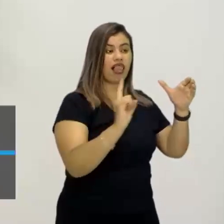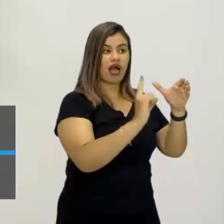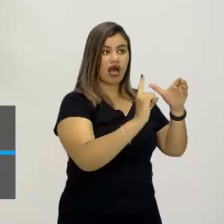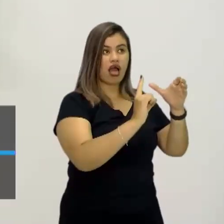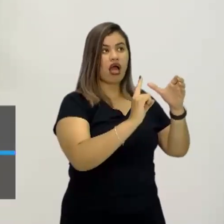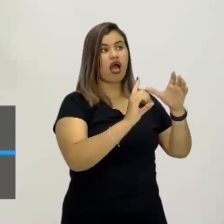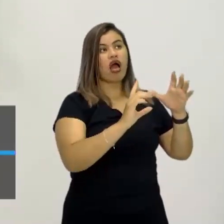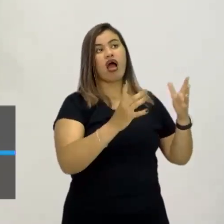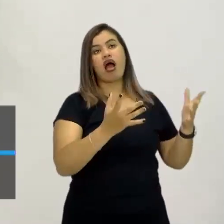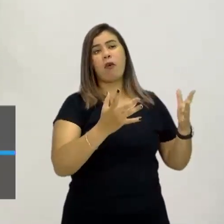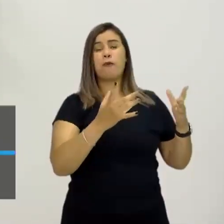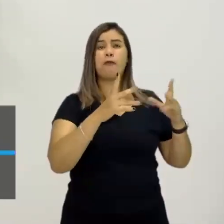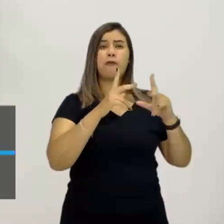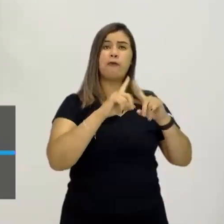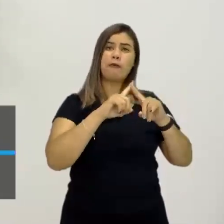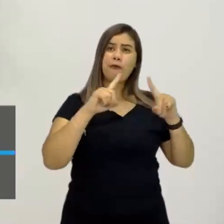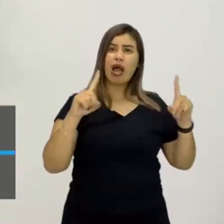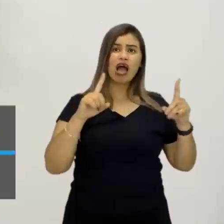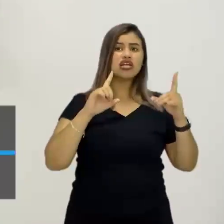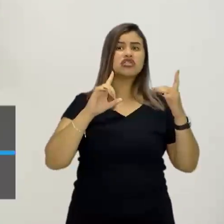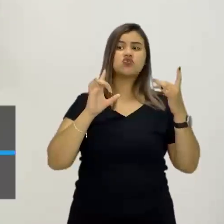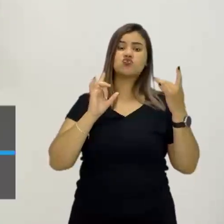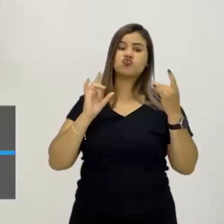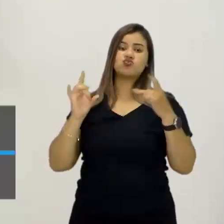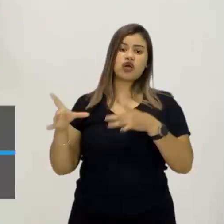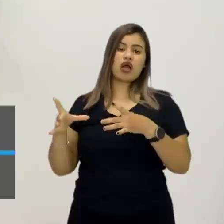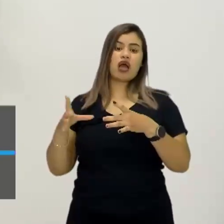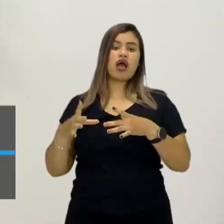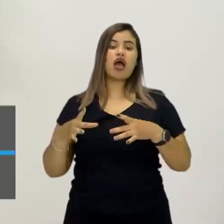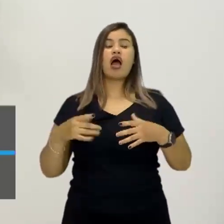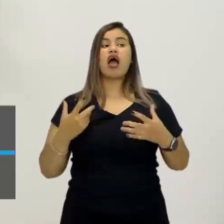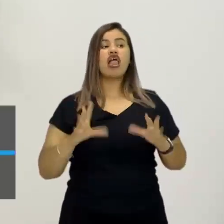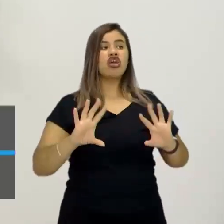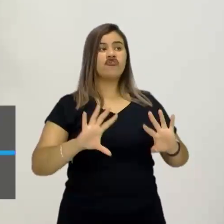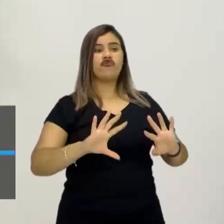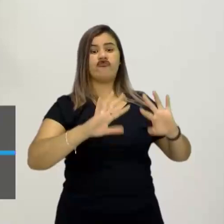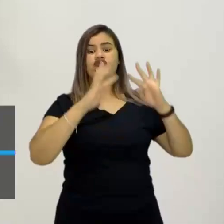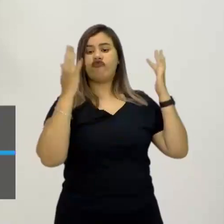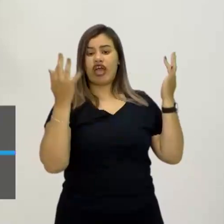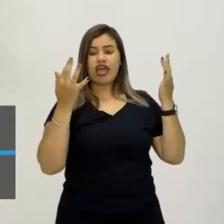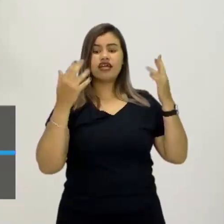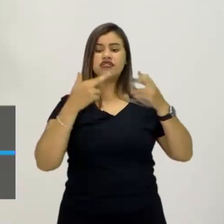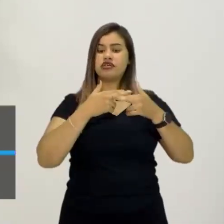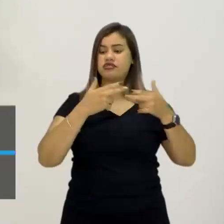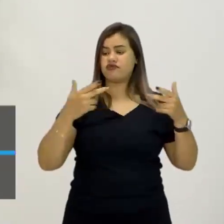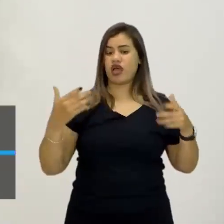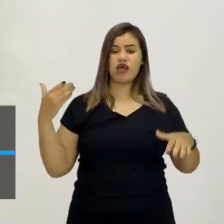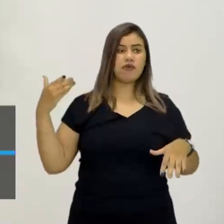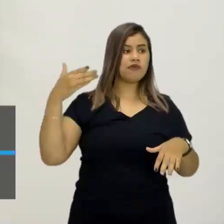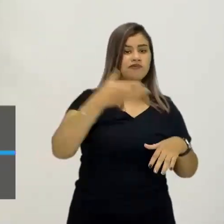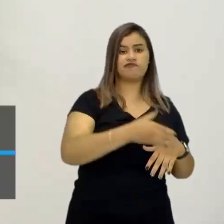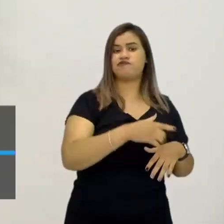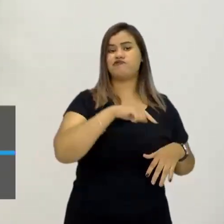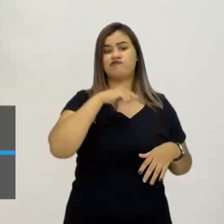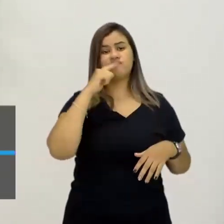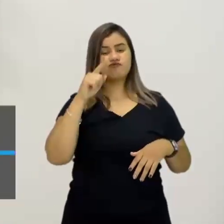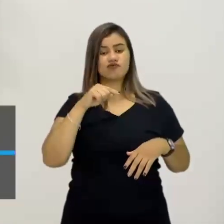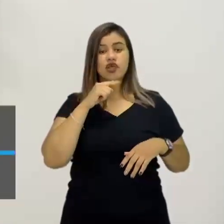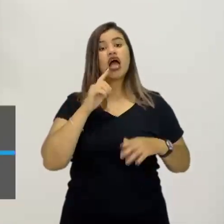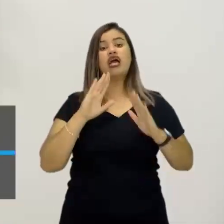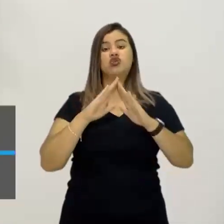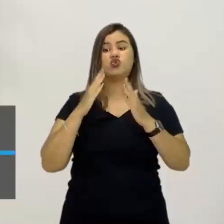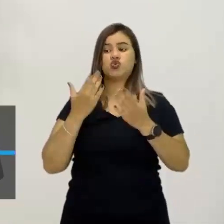mesmos eventos, das mesmas festas, enfim. Ele se sentia rejeitado, marginalizado na própria escola. E daí